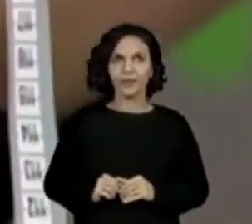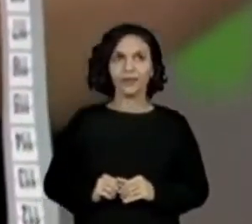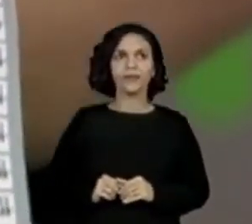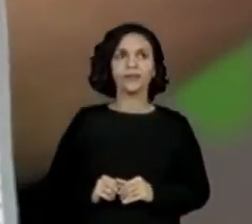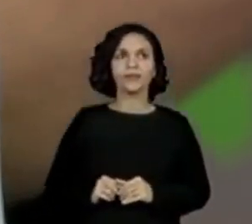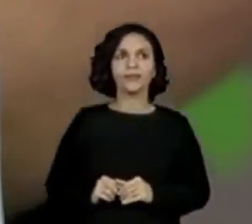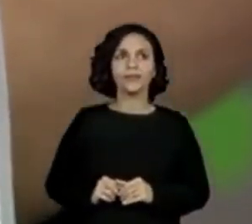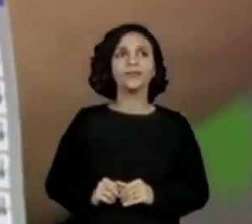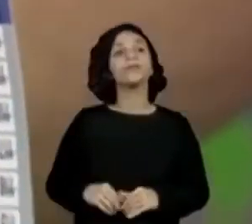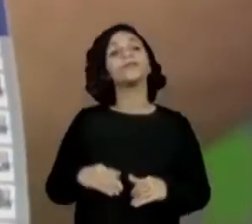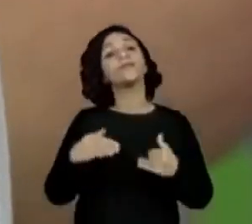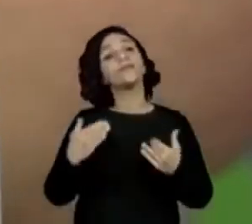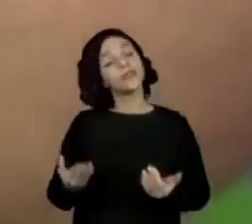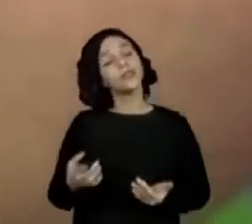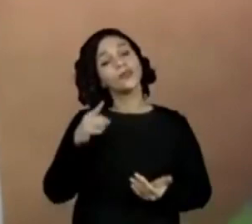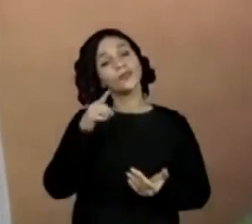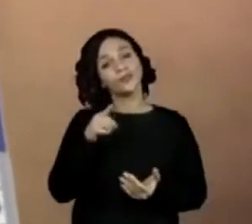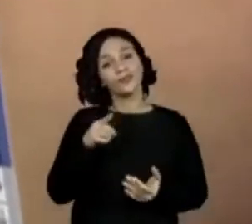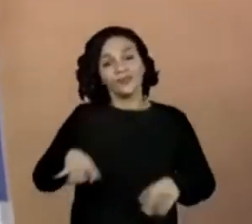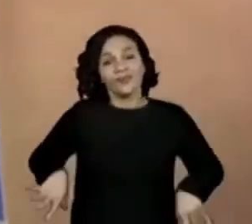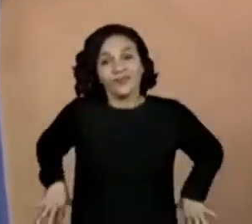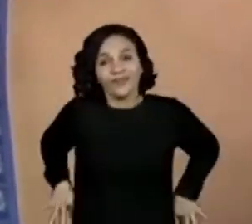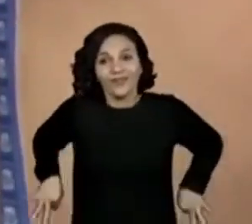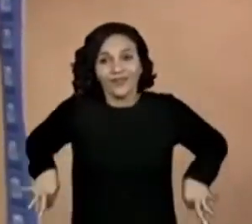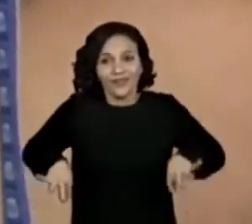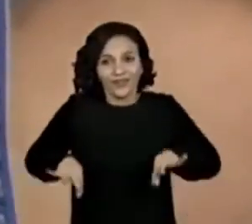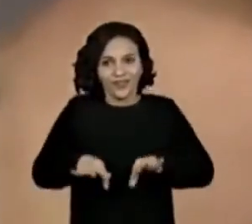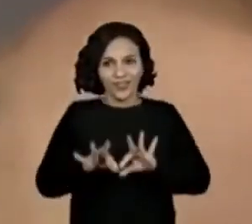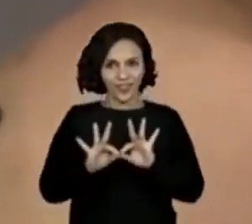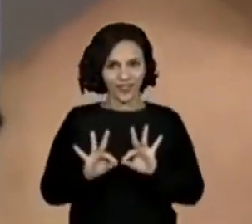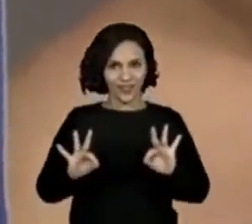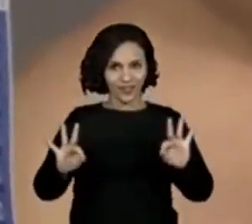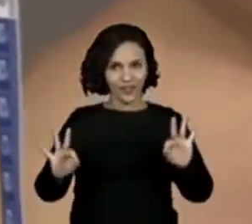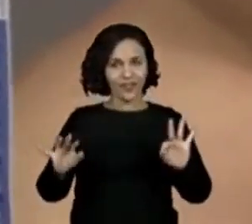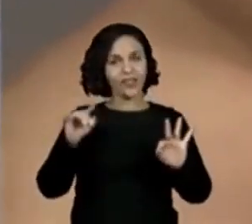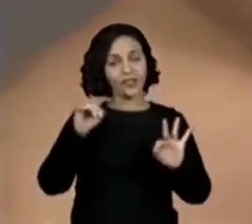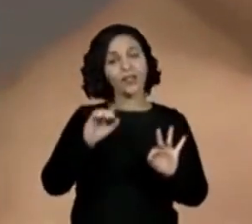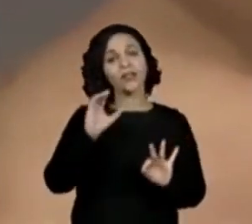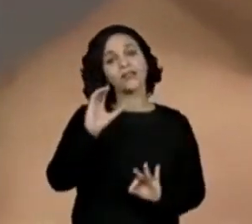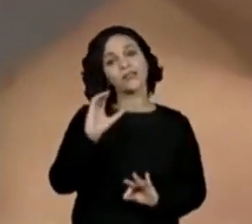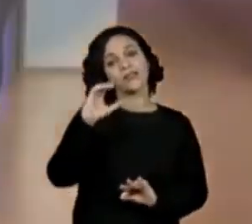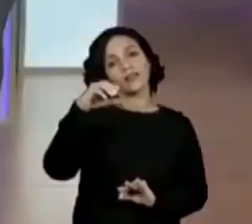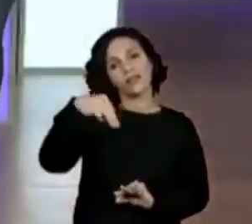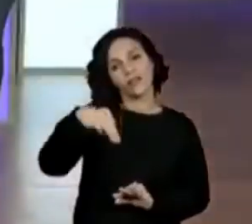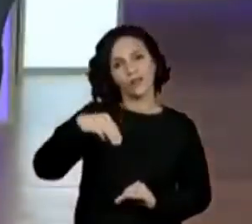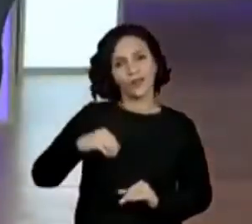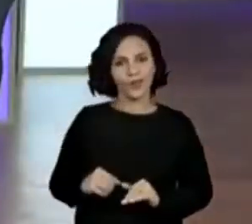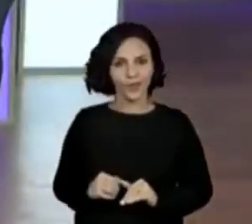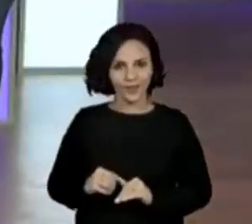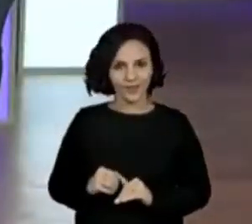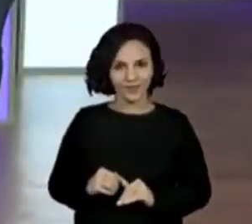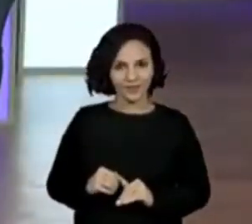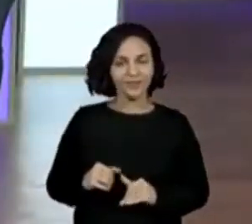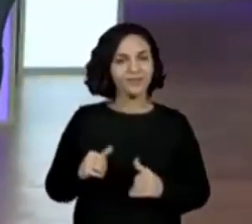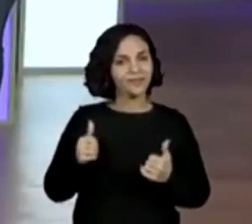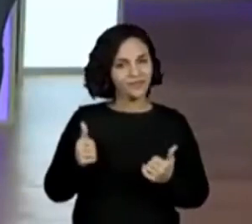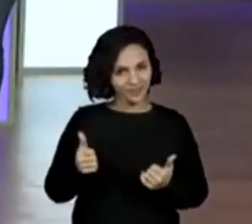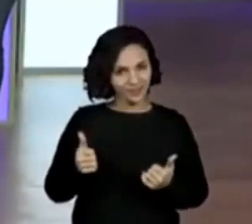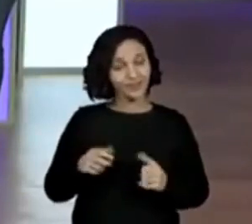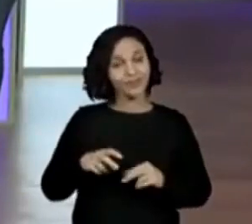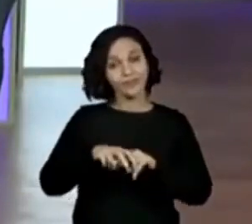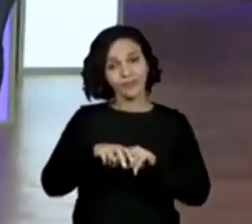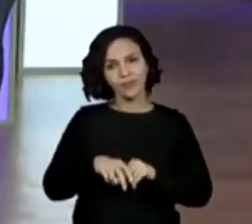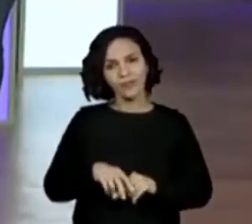Então, a fita métrica, ela vem medida em centímetros, tá bom? Por isso que ela tem